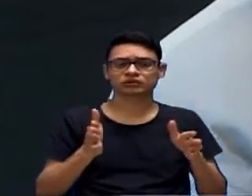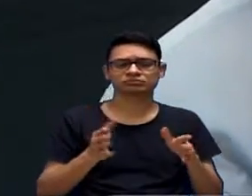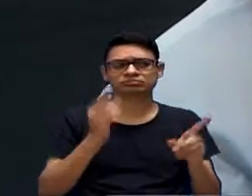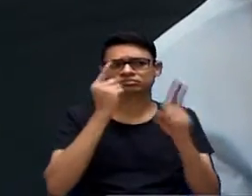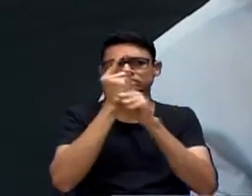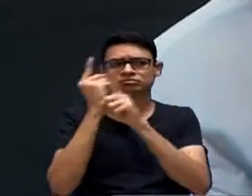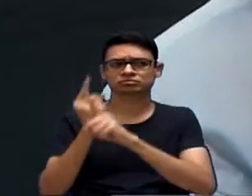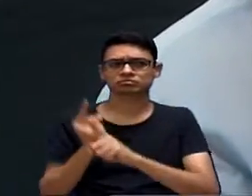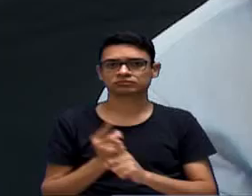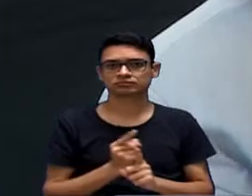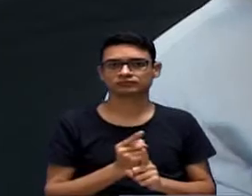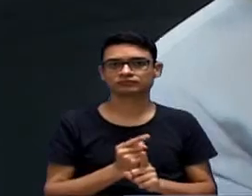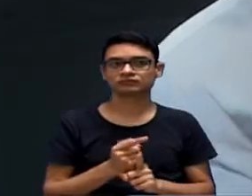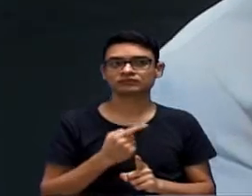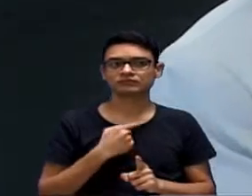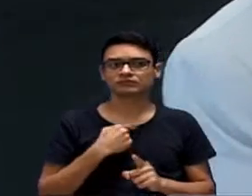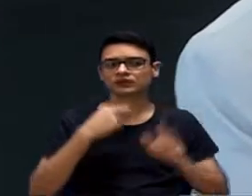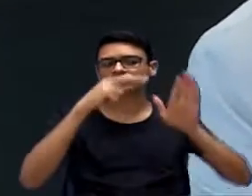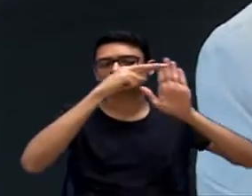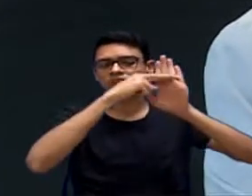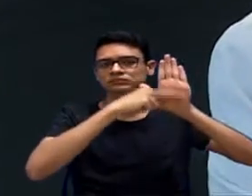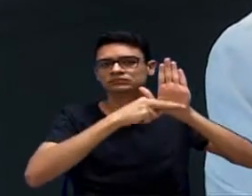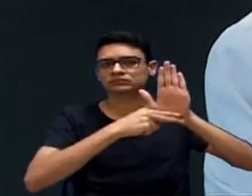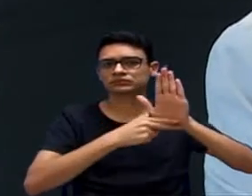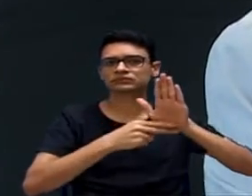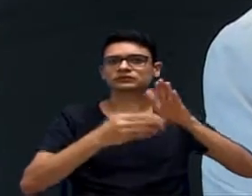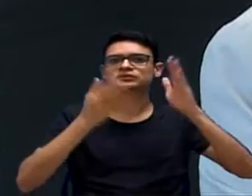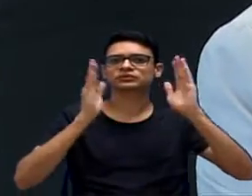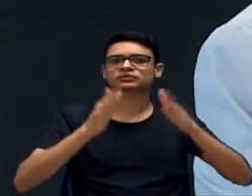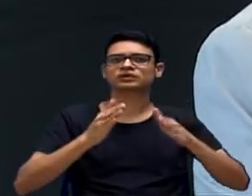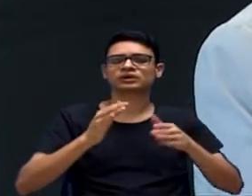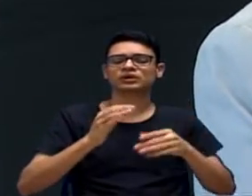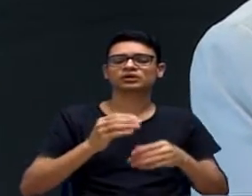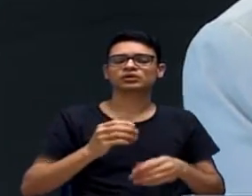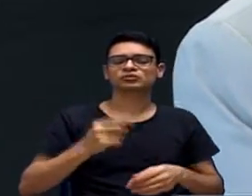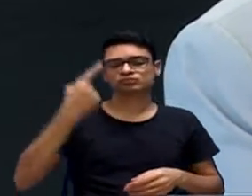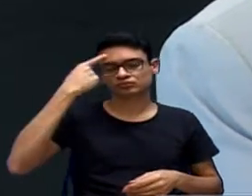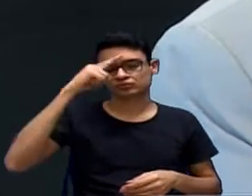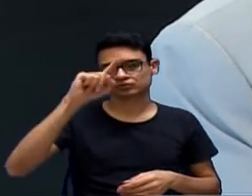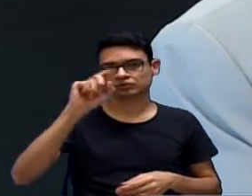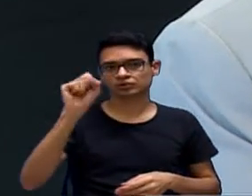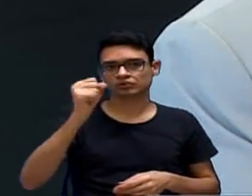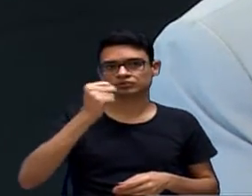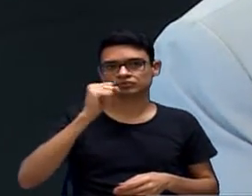Eu fiz um requerimento, a senhora leu também, foi de 8 de julho, veio a resposta,